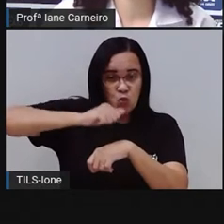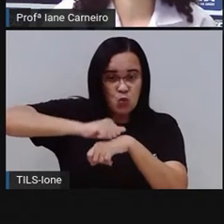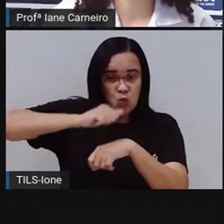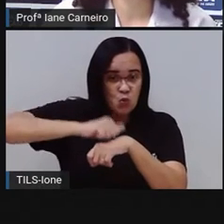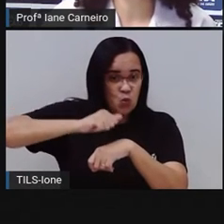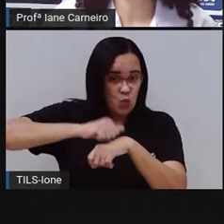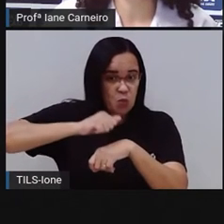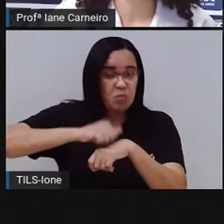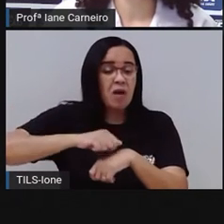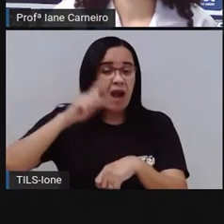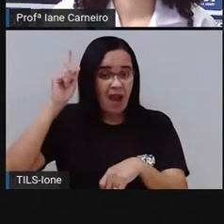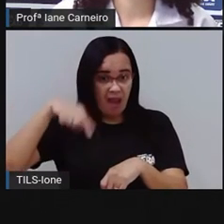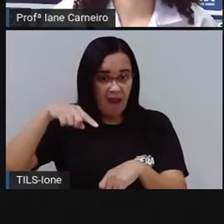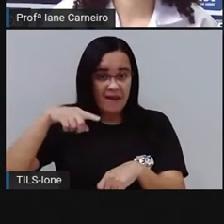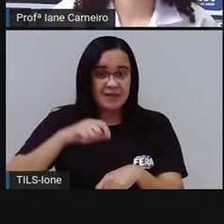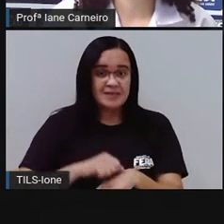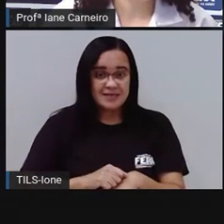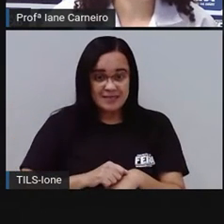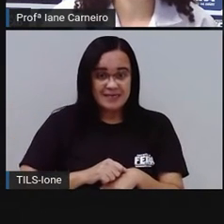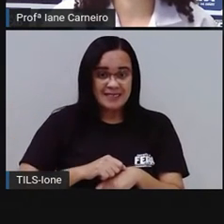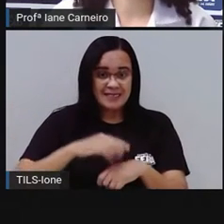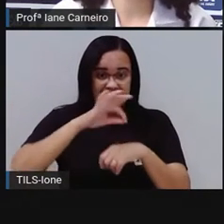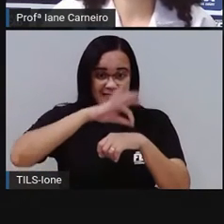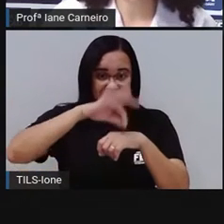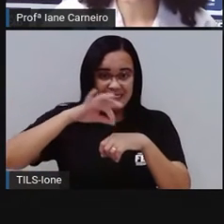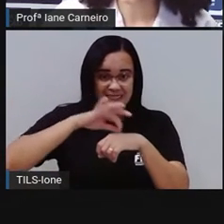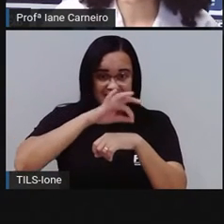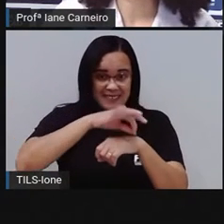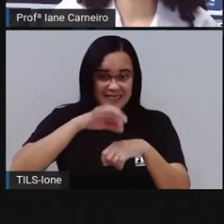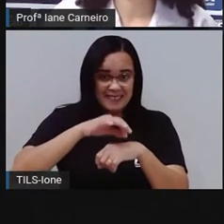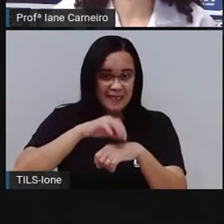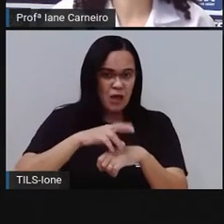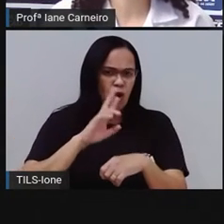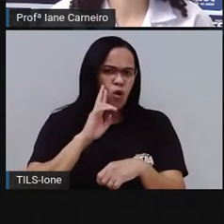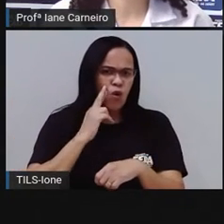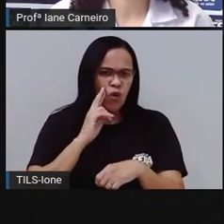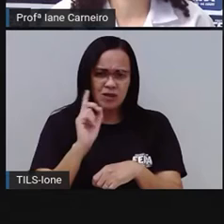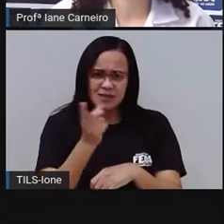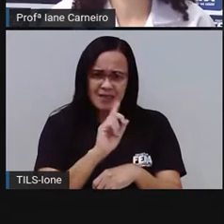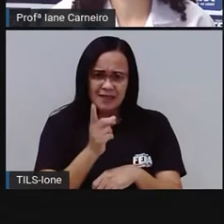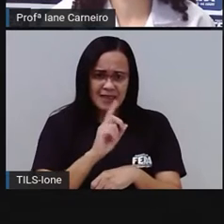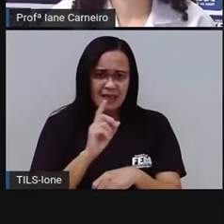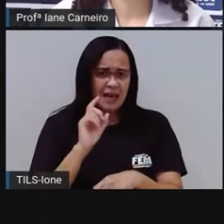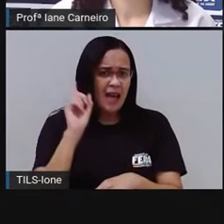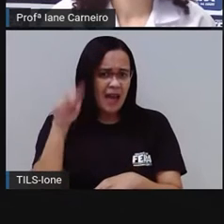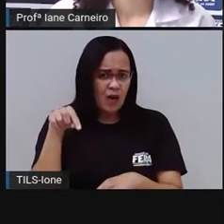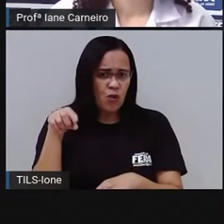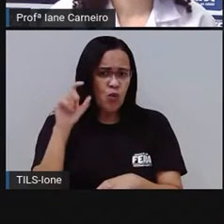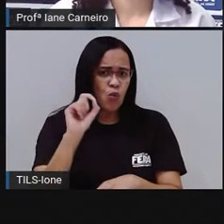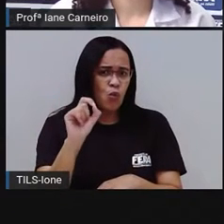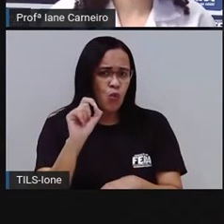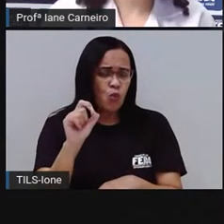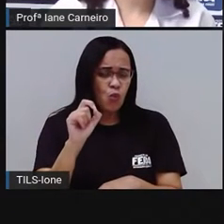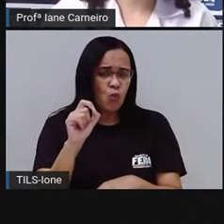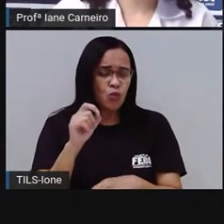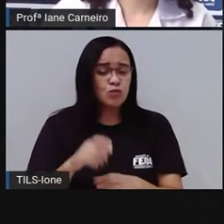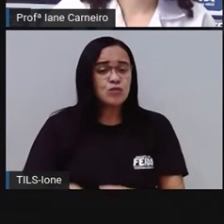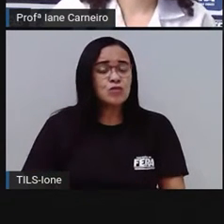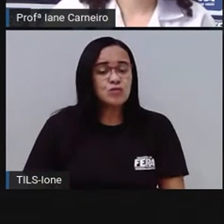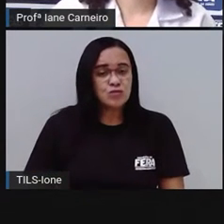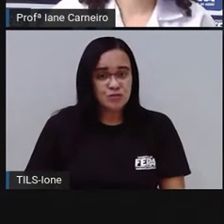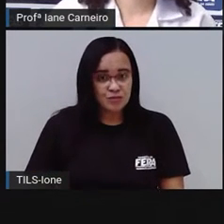é tatu nem jabuti. Tem espinhos sem ser rosa. Assim é o... Qual será?